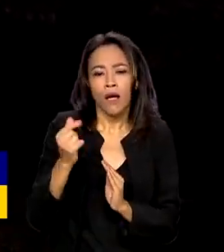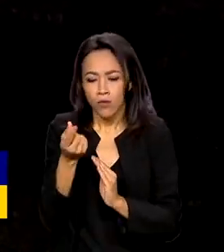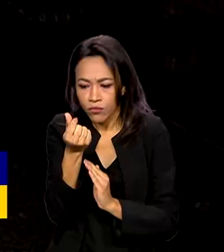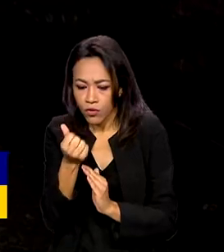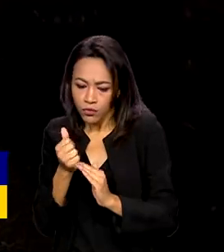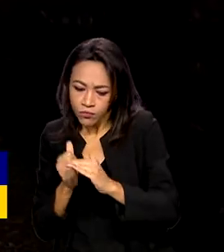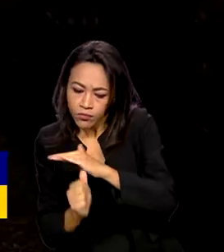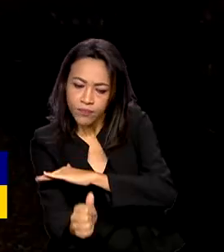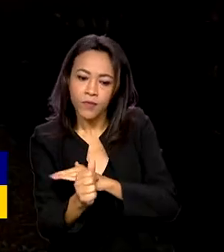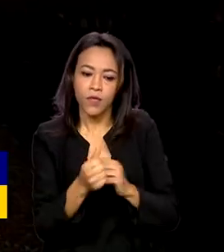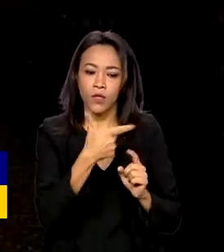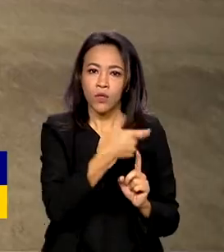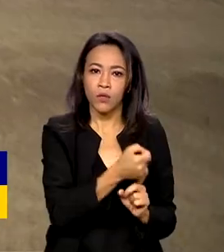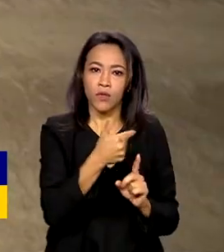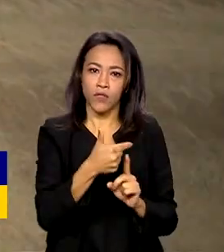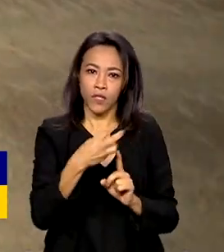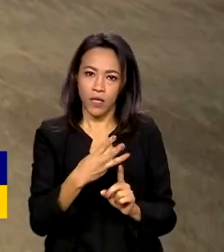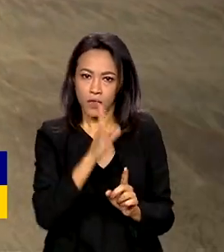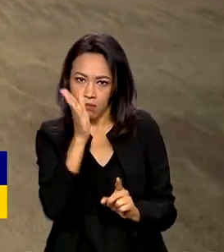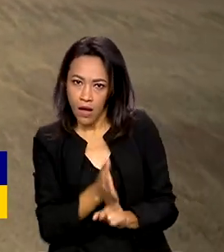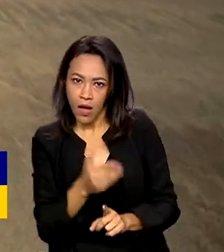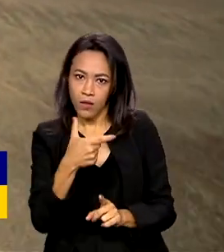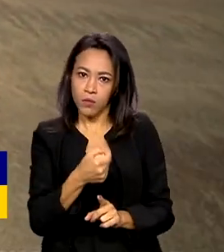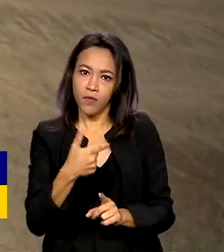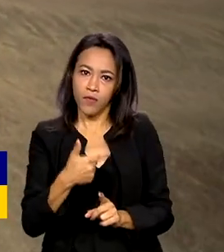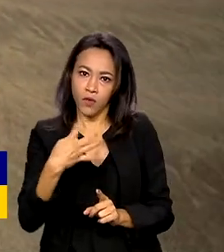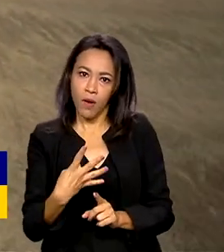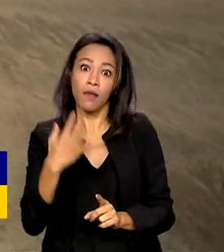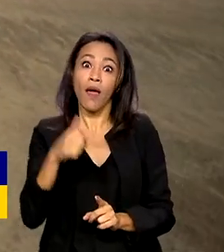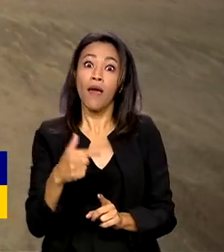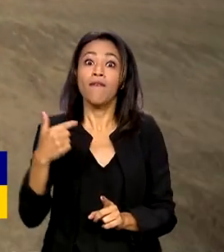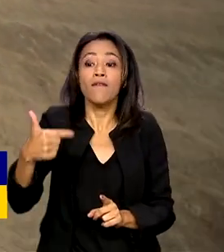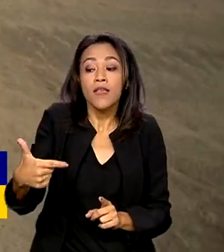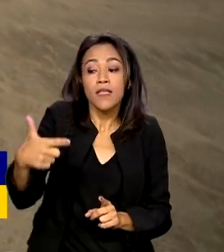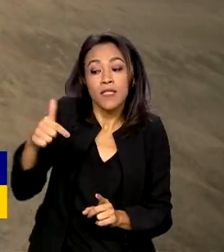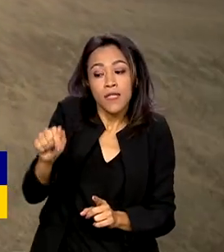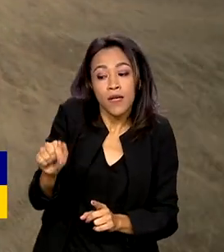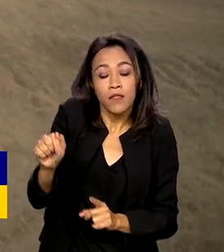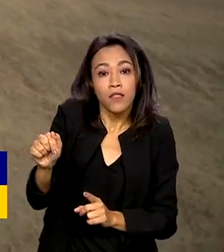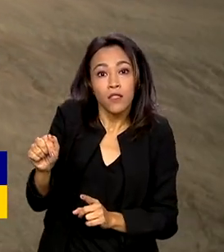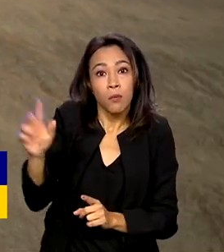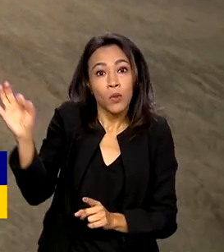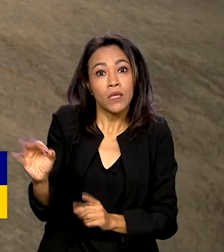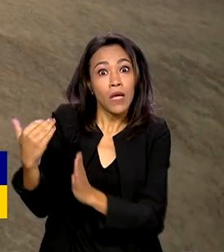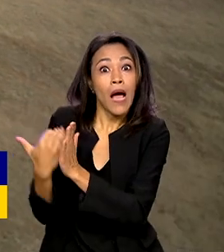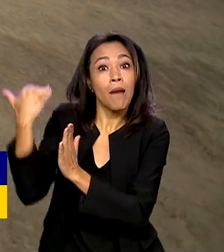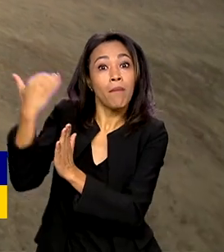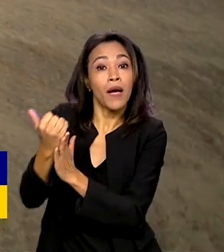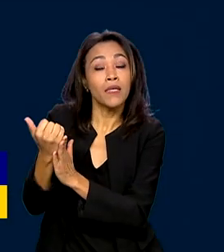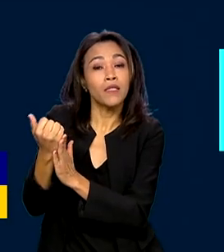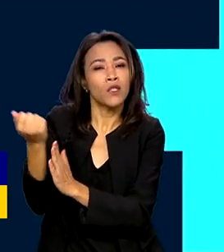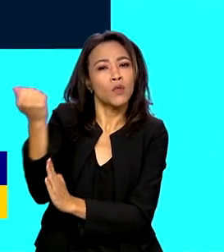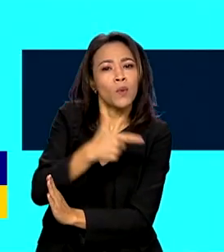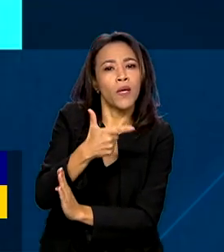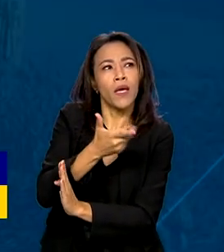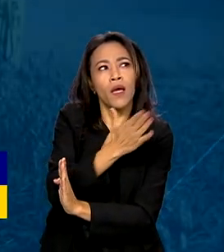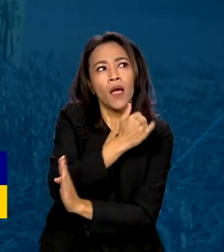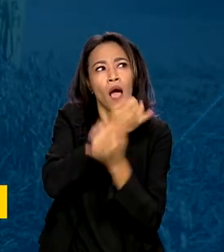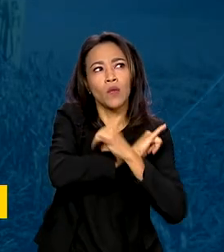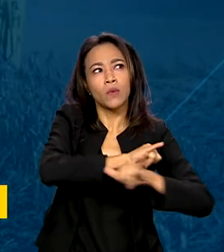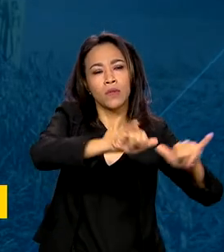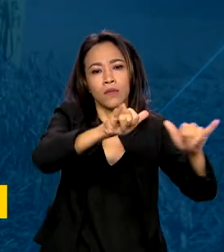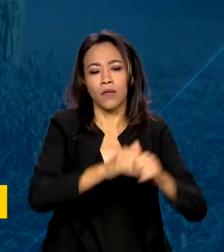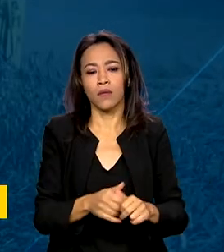-2024 é 27% maior do que o anunciado no ano anterior. São